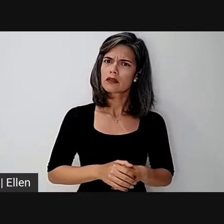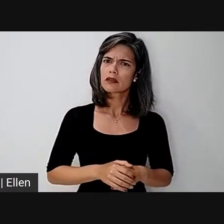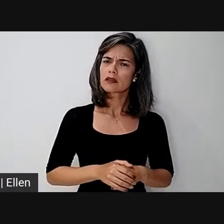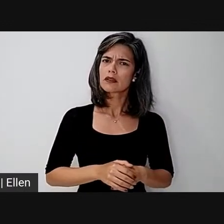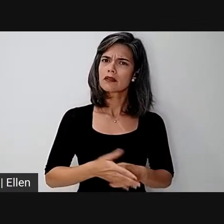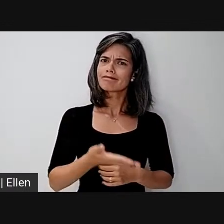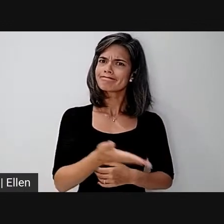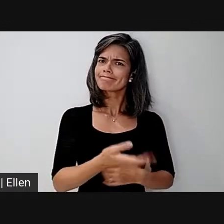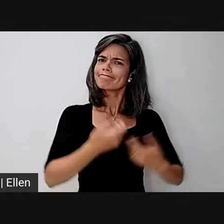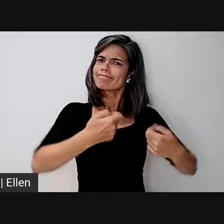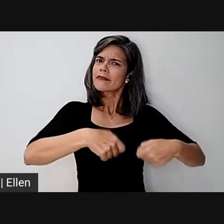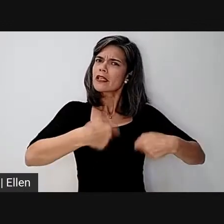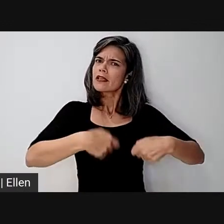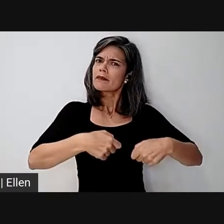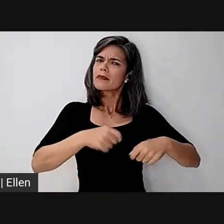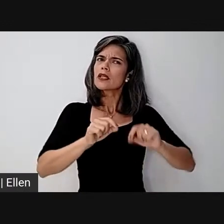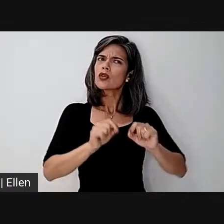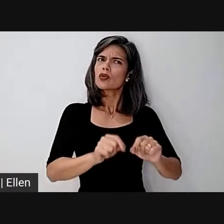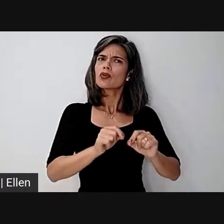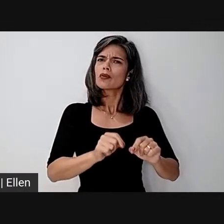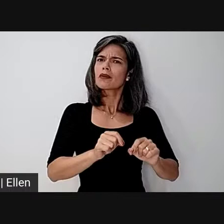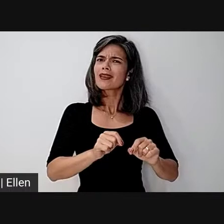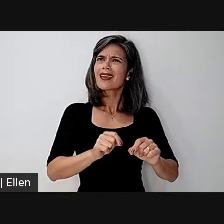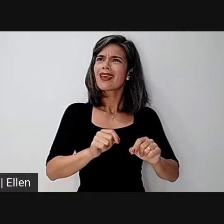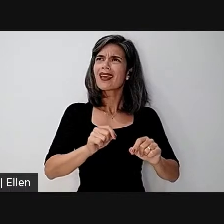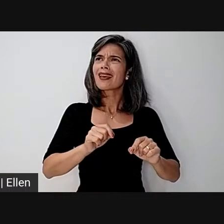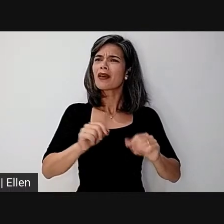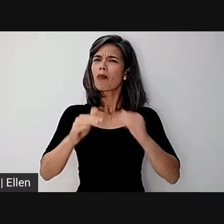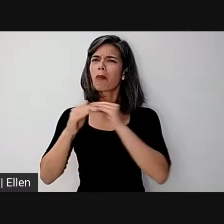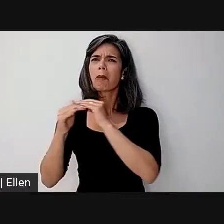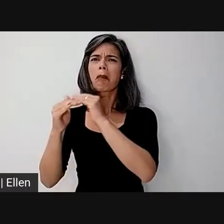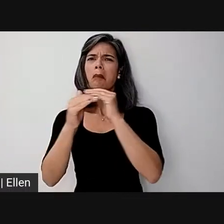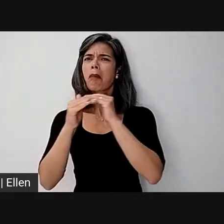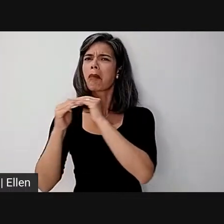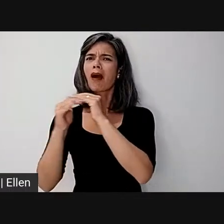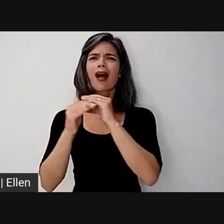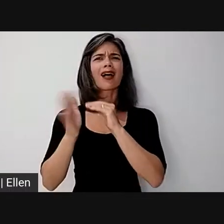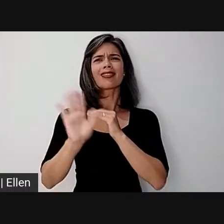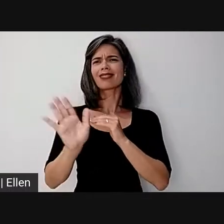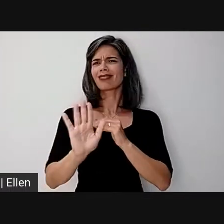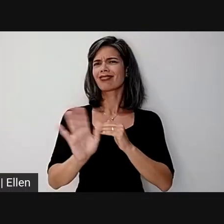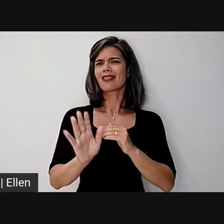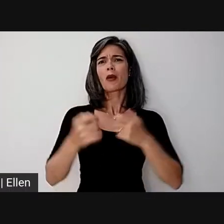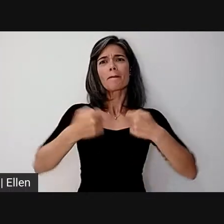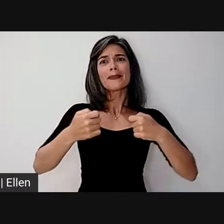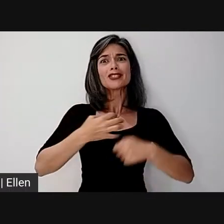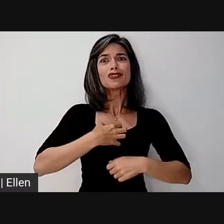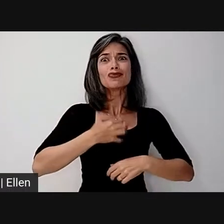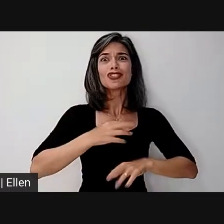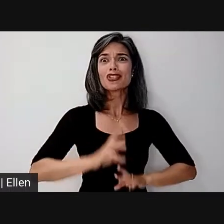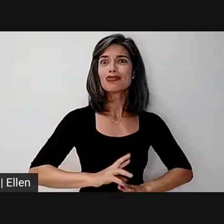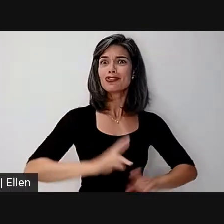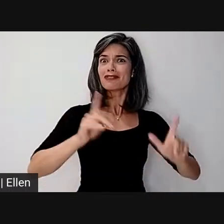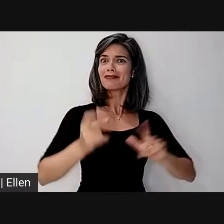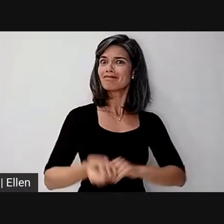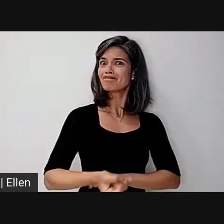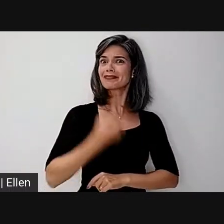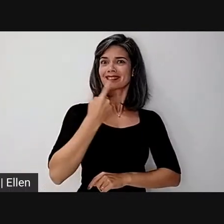daquele senso comum que vigora normalmente nas nossas conversas entre amigos.